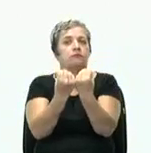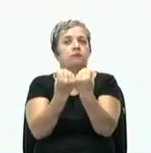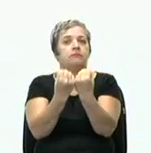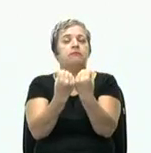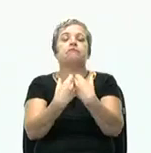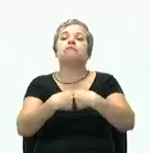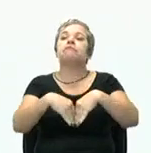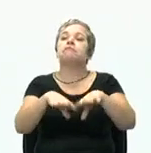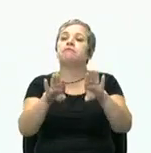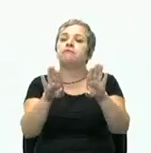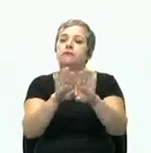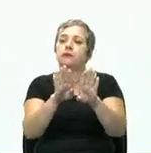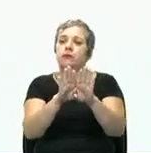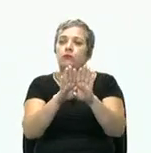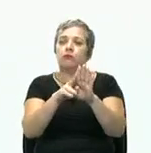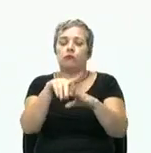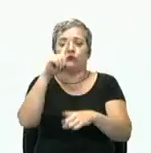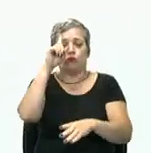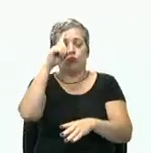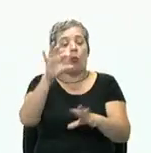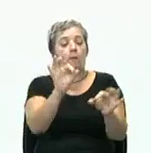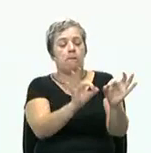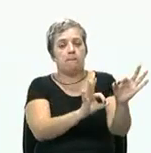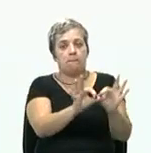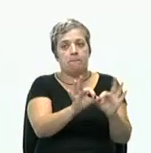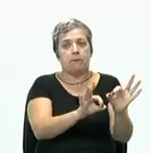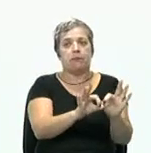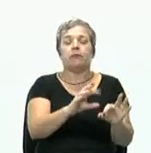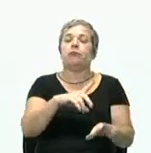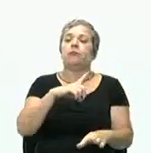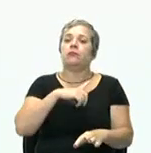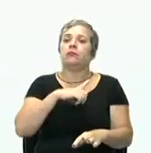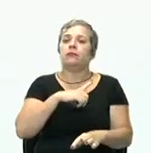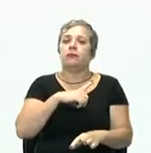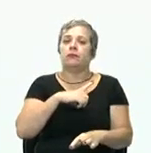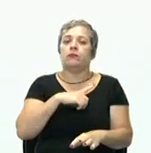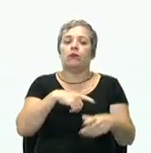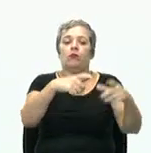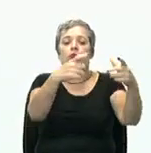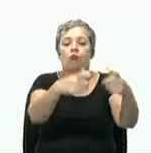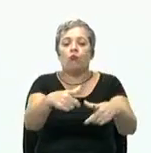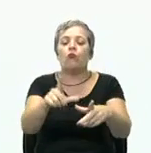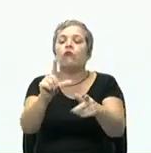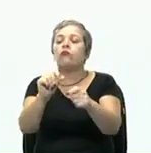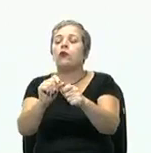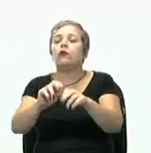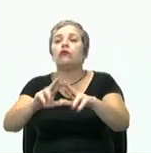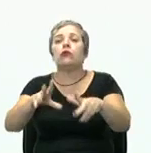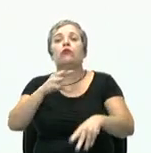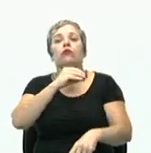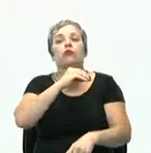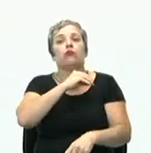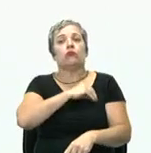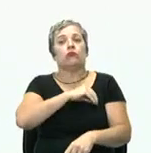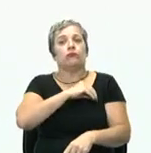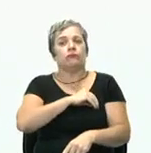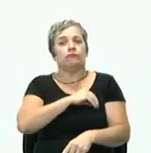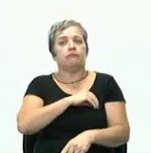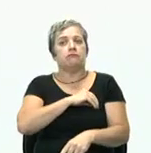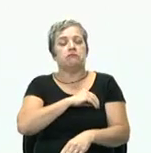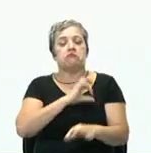e também hierarquicamente organizada. Então, eu tenho o quê? Cargos, funções, salários bem